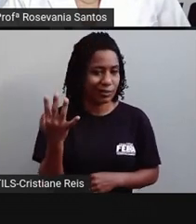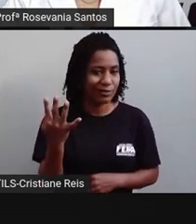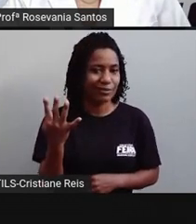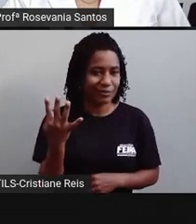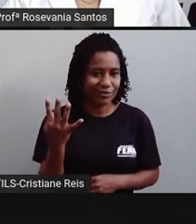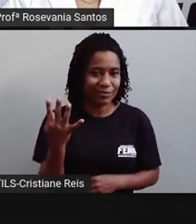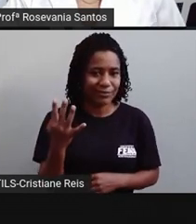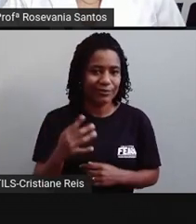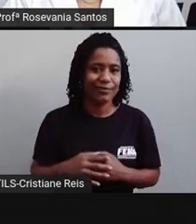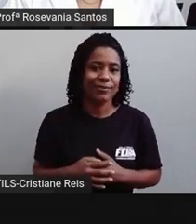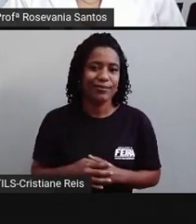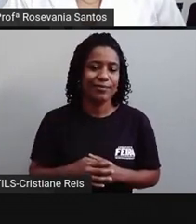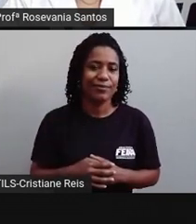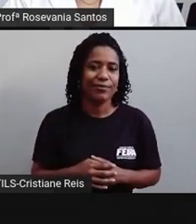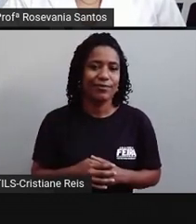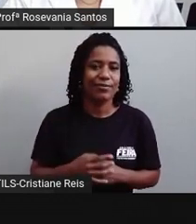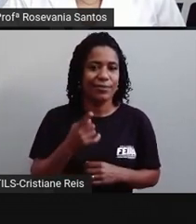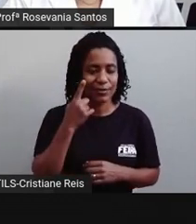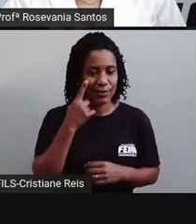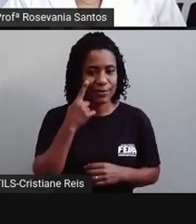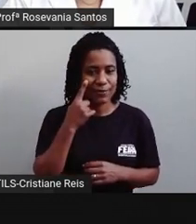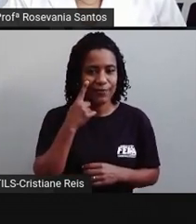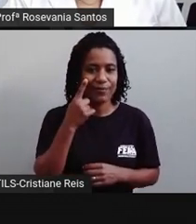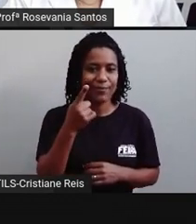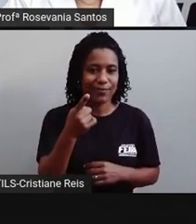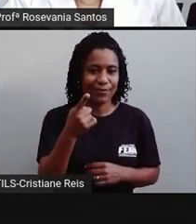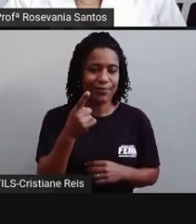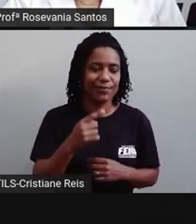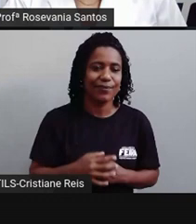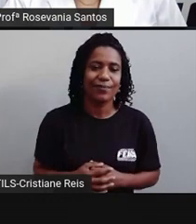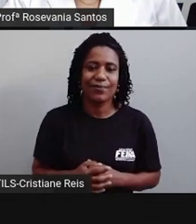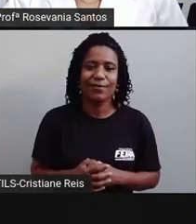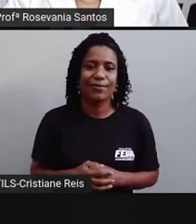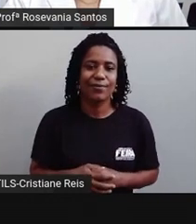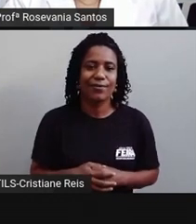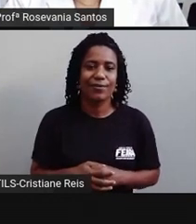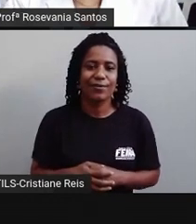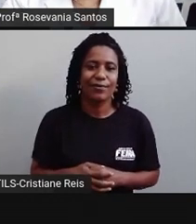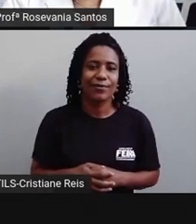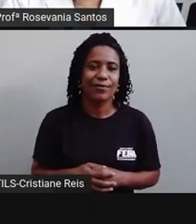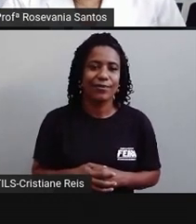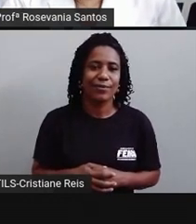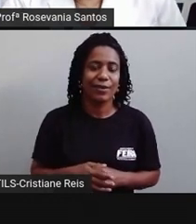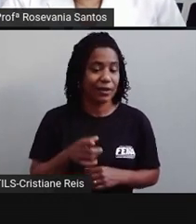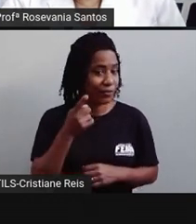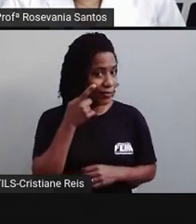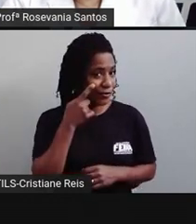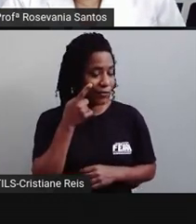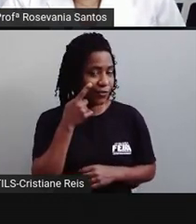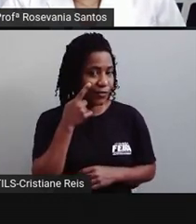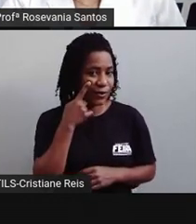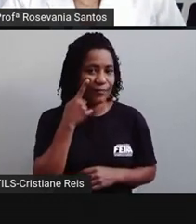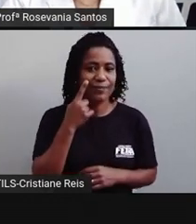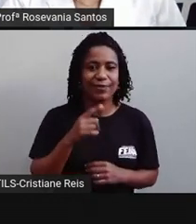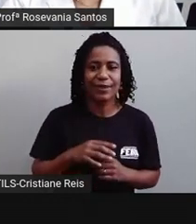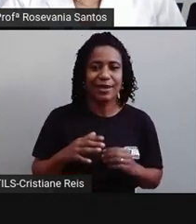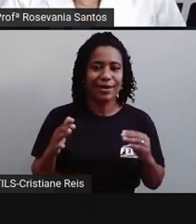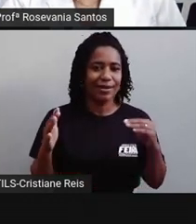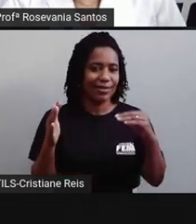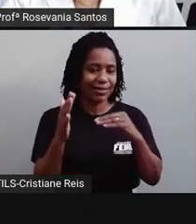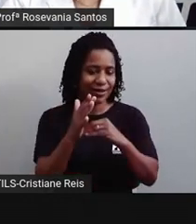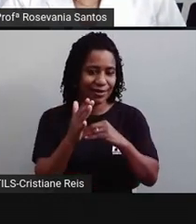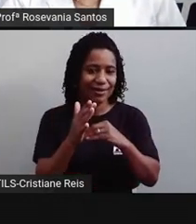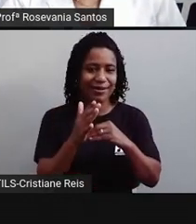a questão do número de pessoas que morreram. Olha a diferença, a gente tem até